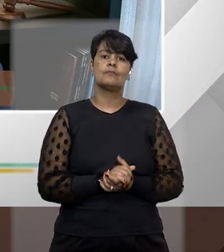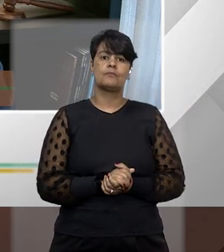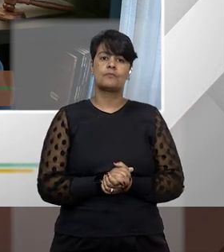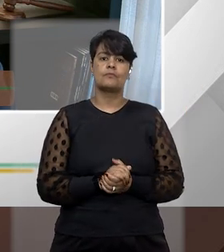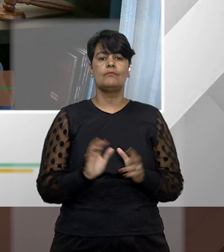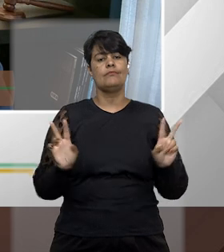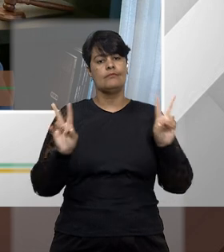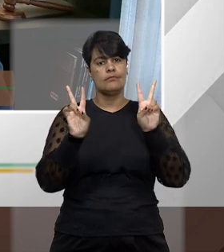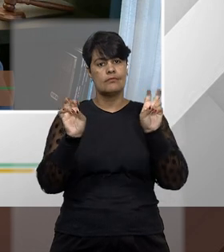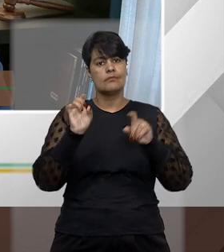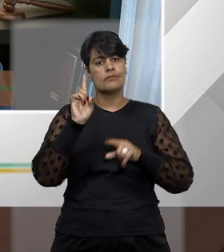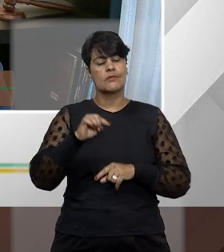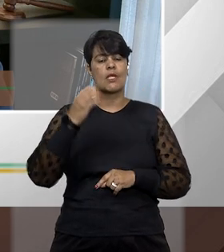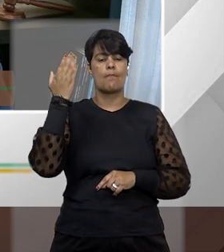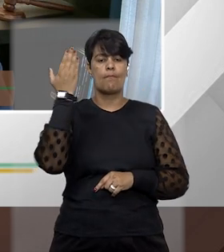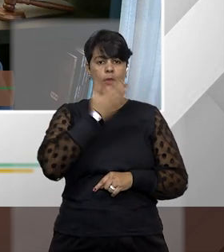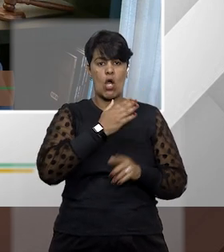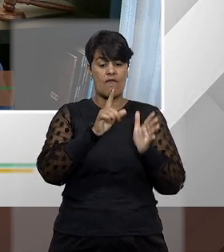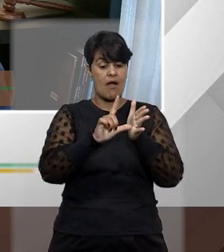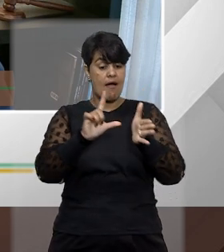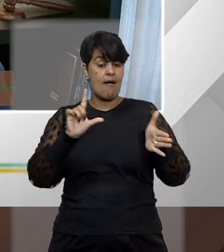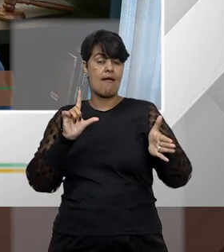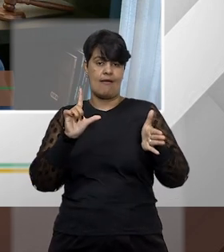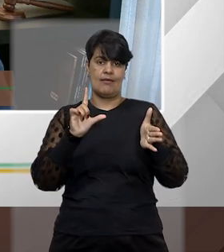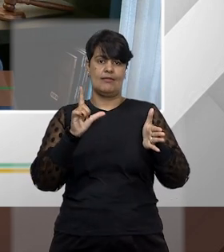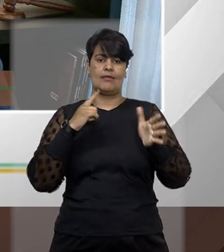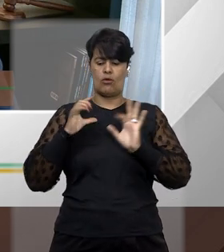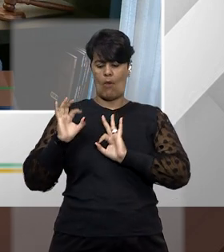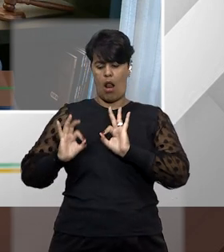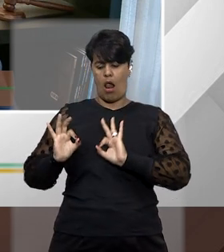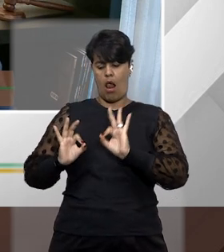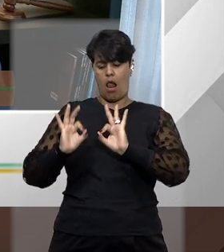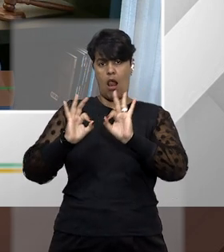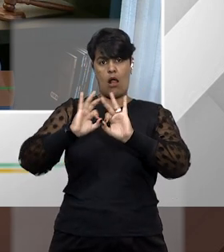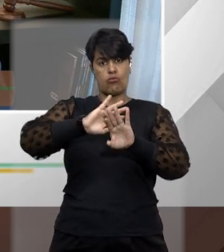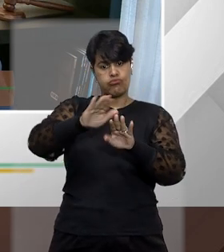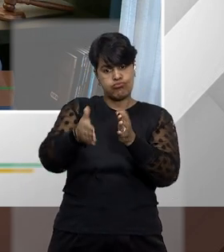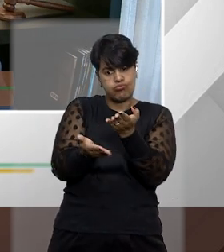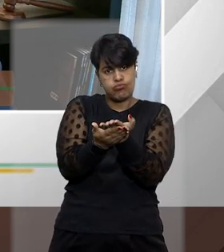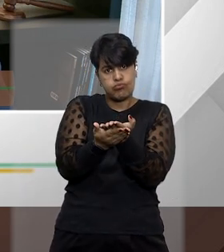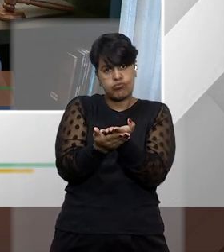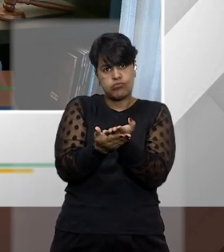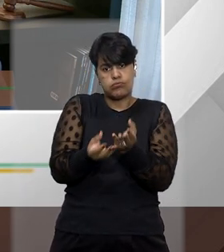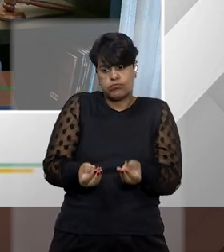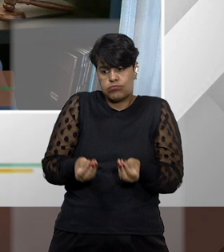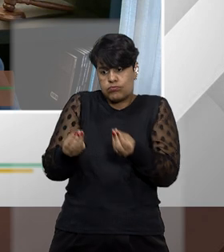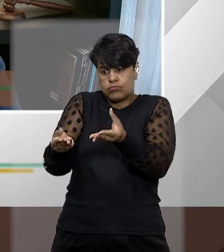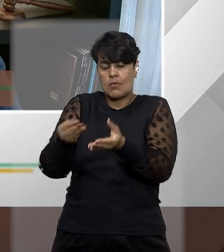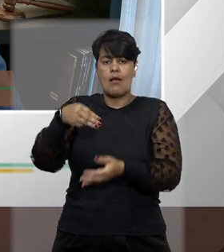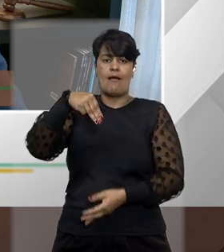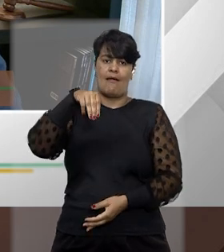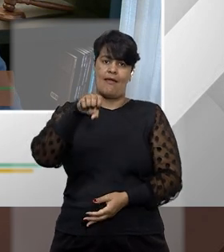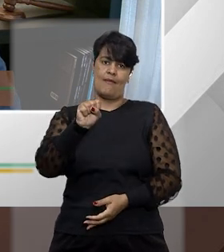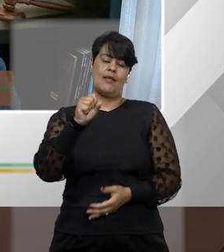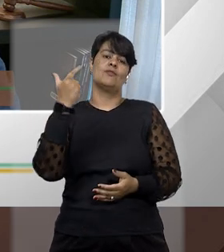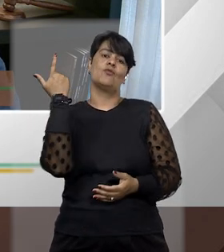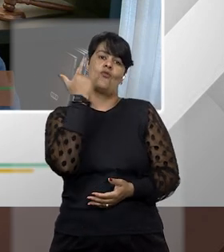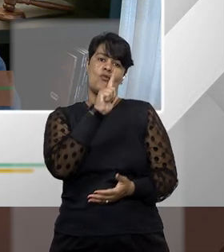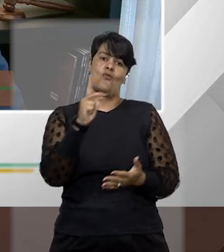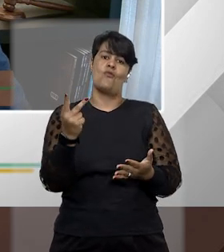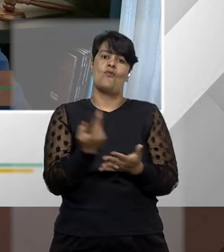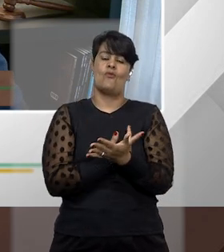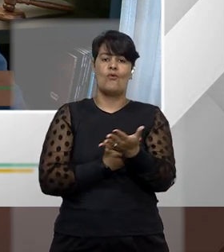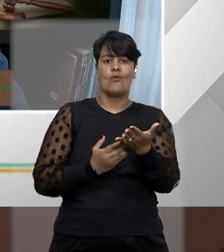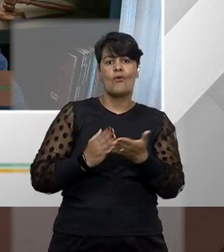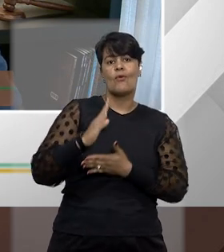chamamos de prova pré-constituída. As provas do mandato de segurança têm que ser pré-constituídas. O é isso? Quando ajuiza o mandato